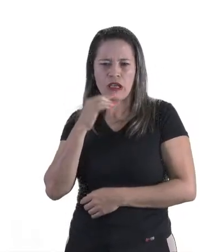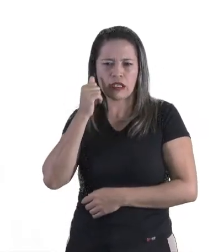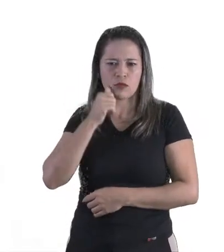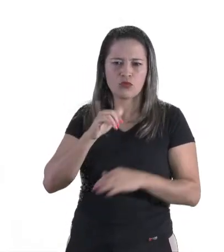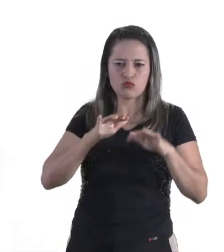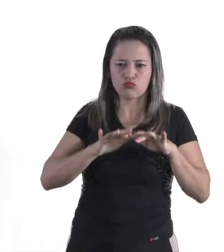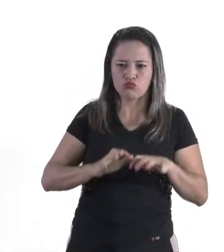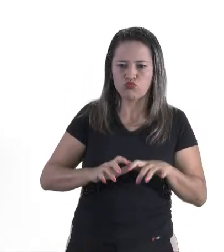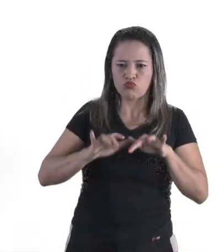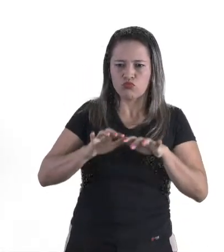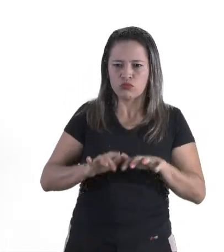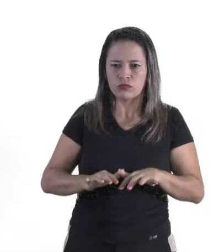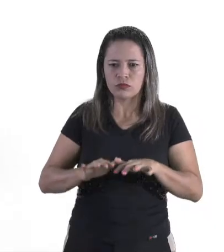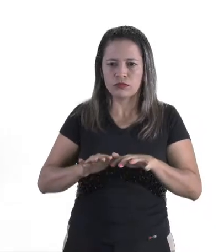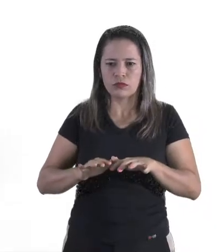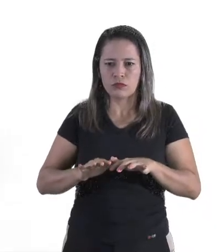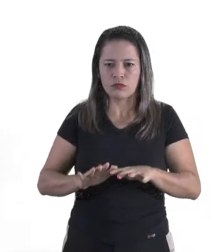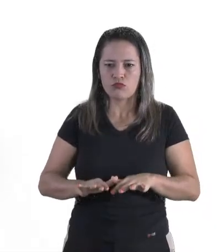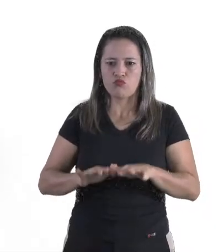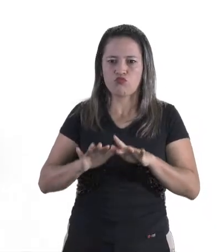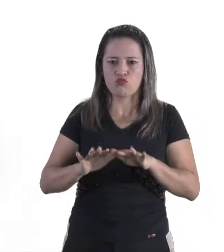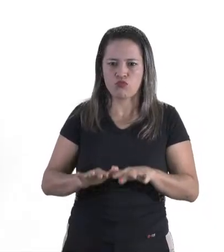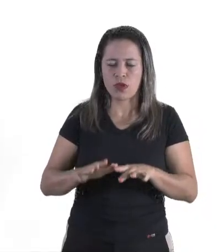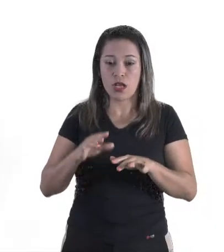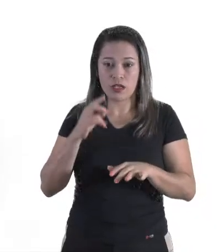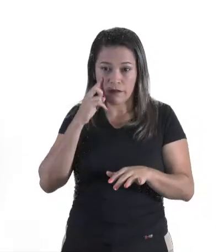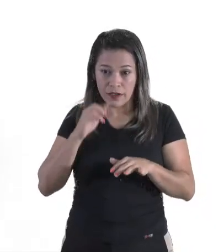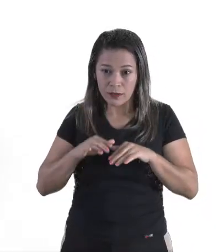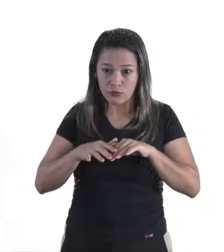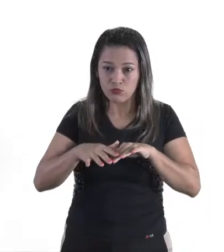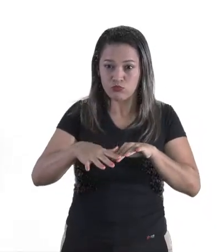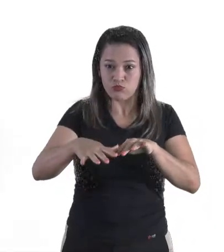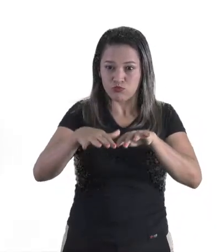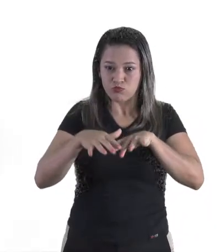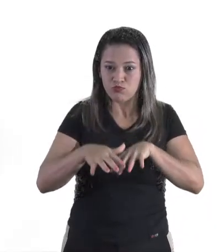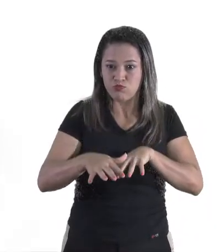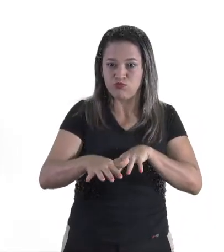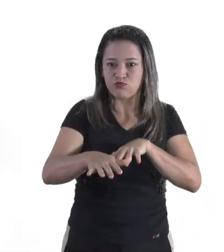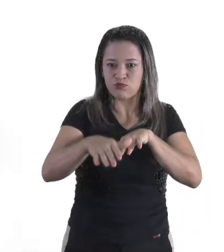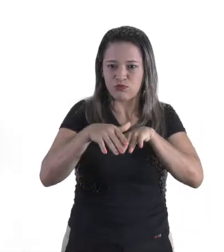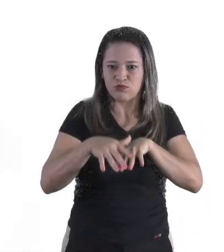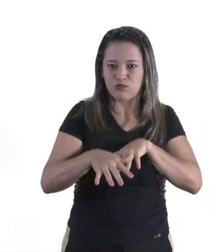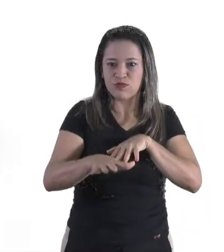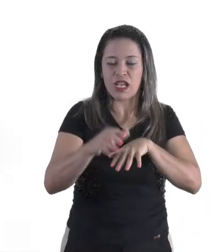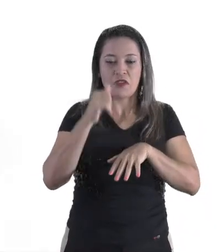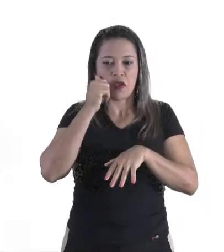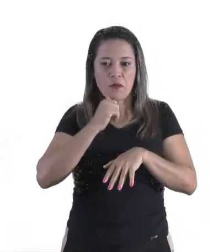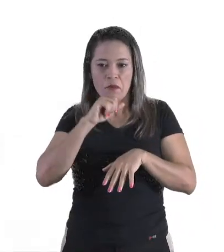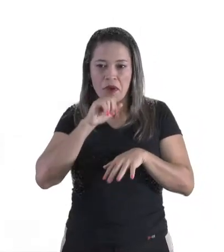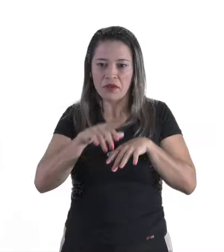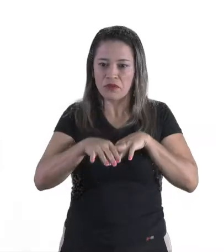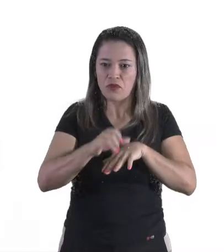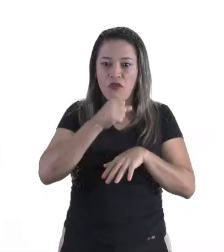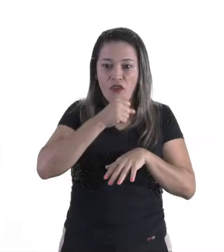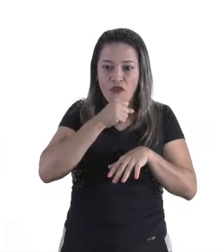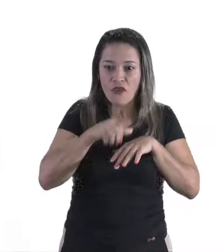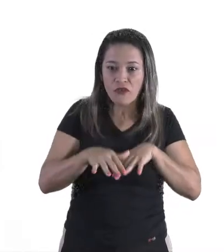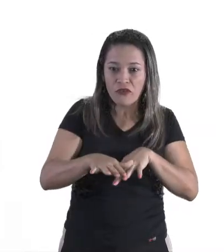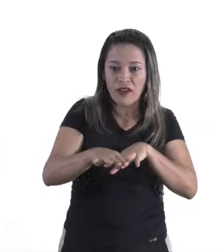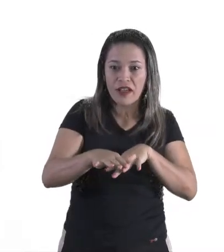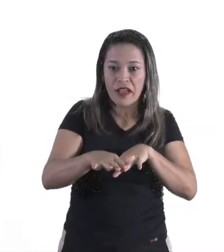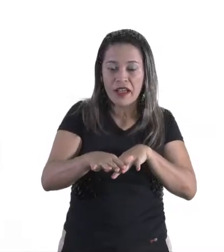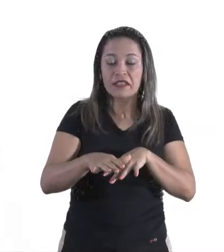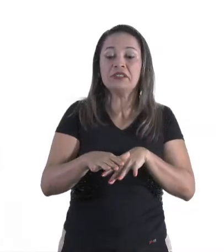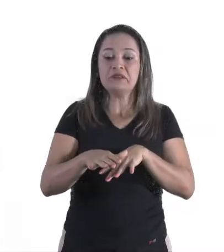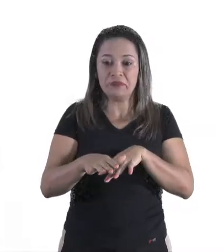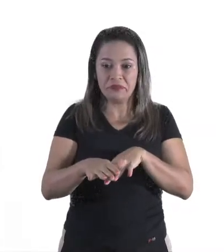que você está vendo aí? Ah, sua avó costura. A sua mãe. Você